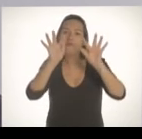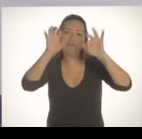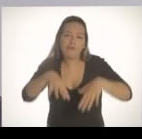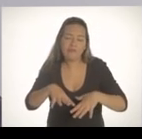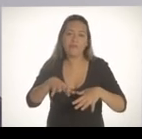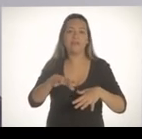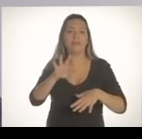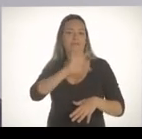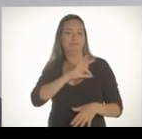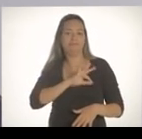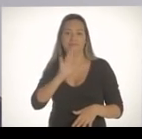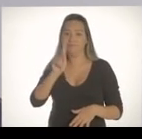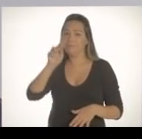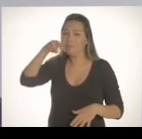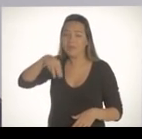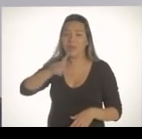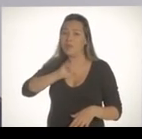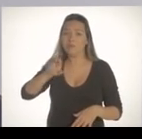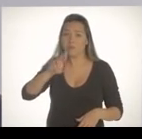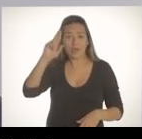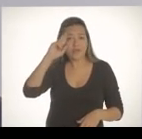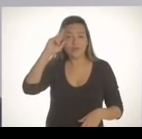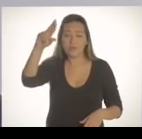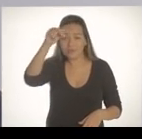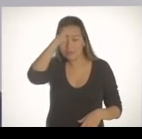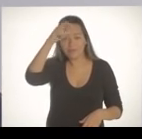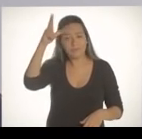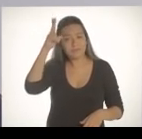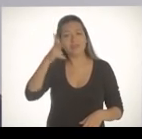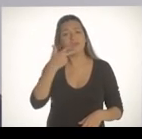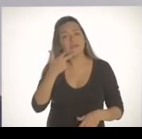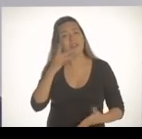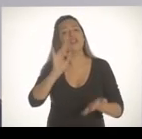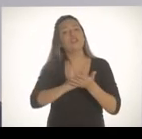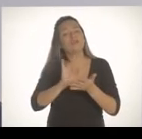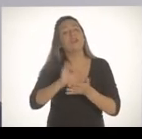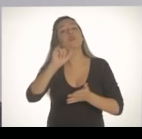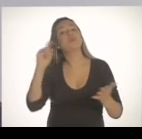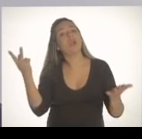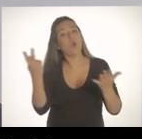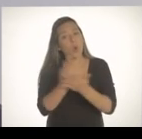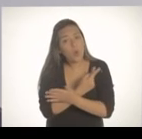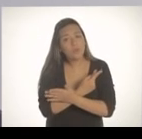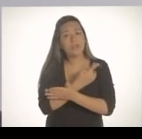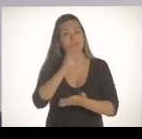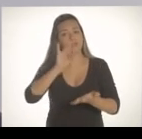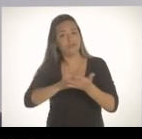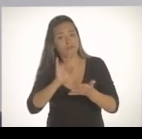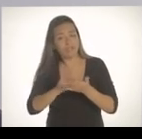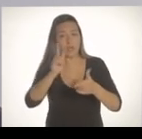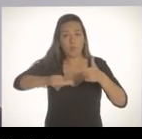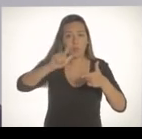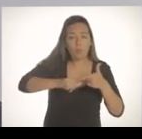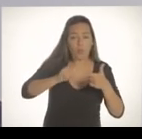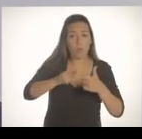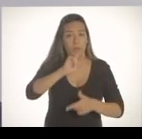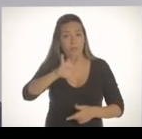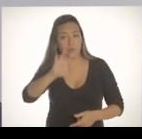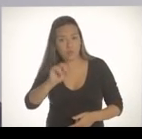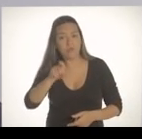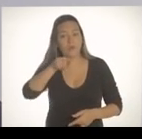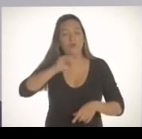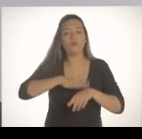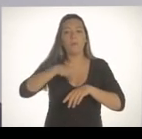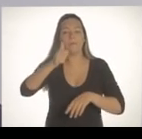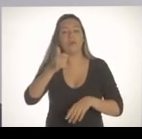com a polícia militar, com a PM. Isso nem cabe ao prefeito. Vamos falar daquilo que realmente nos atinge, dos problemas reais que a cidade tem. Eu vou